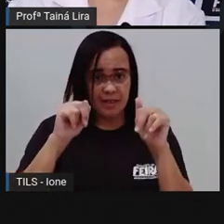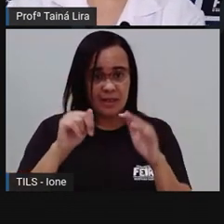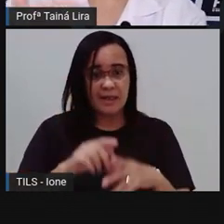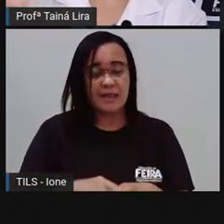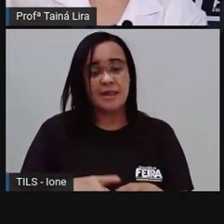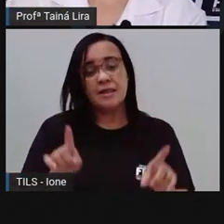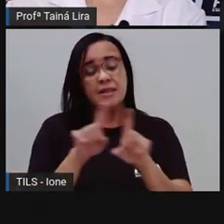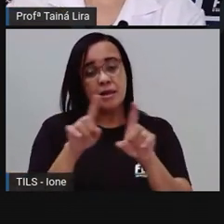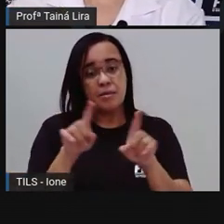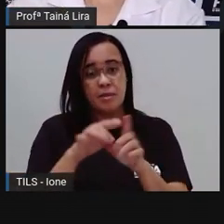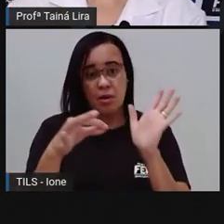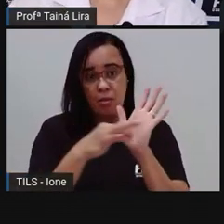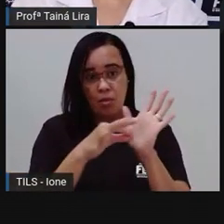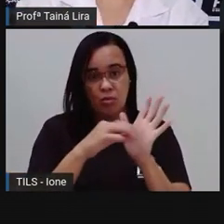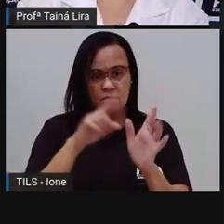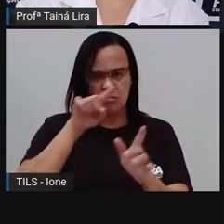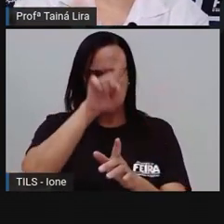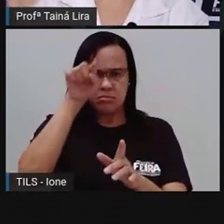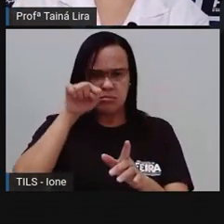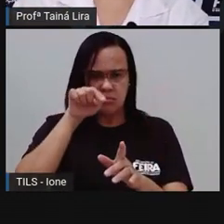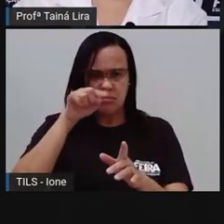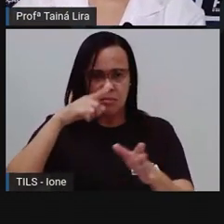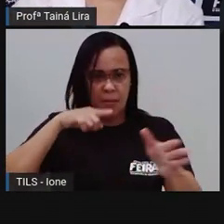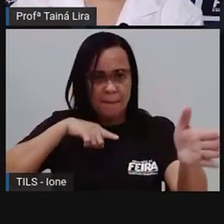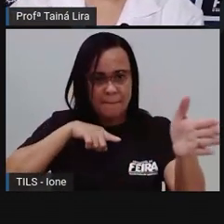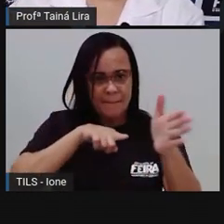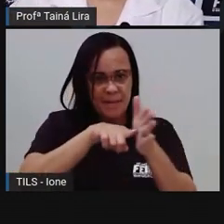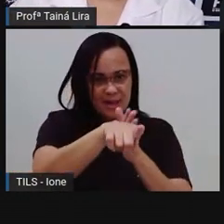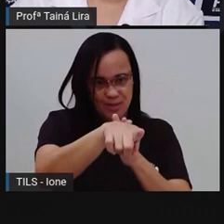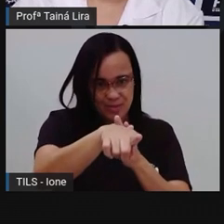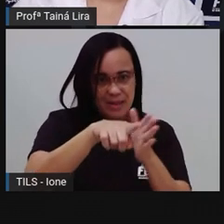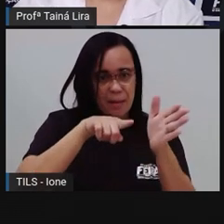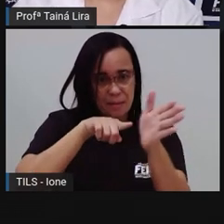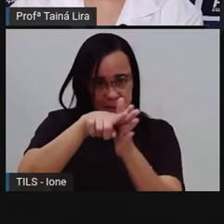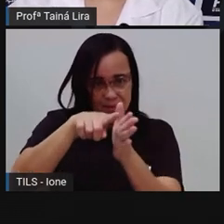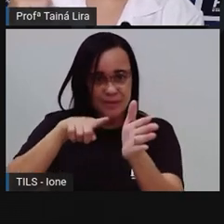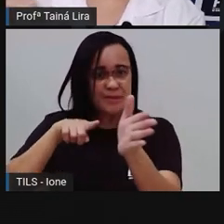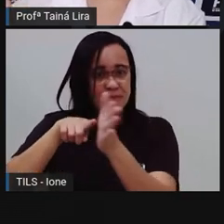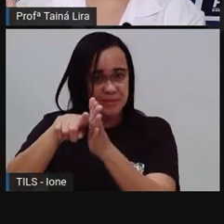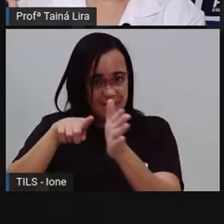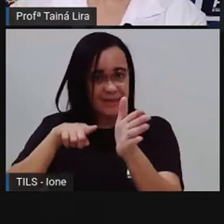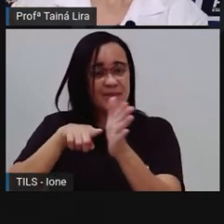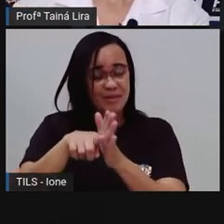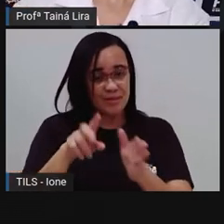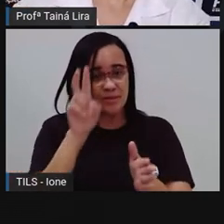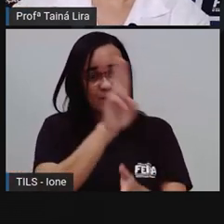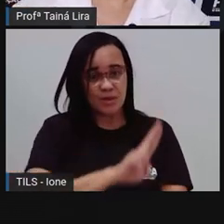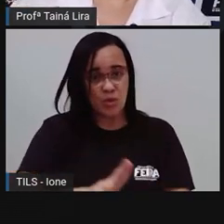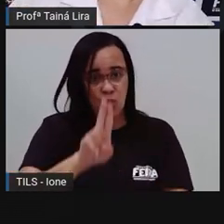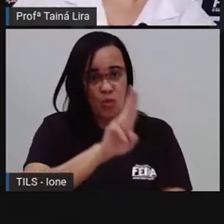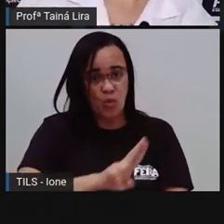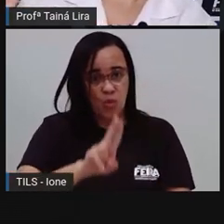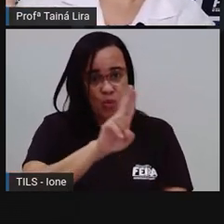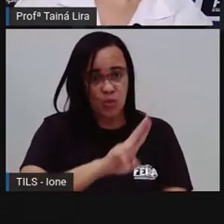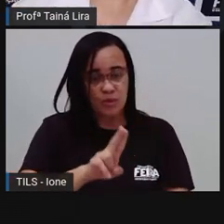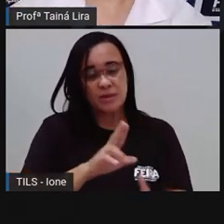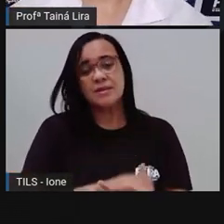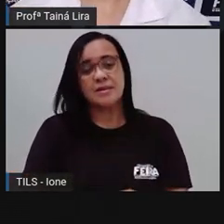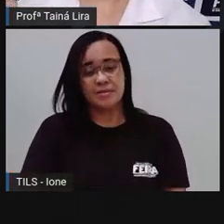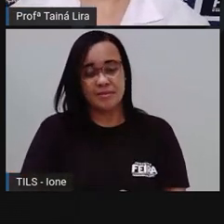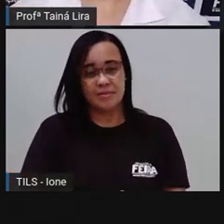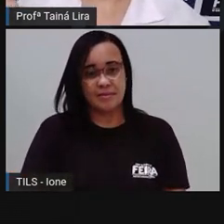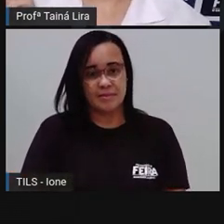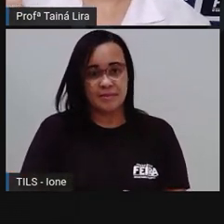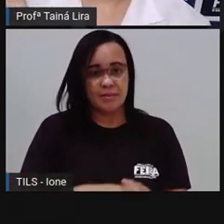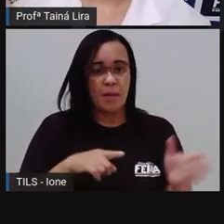interrogação que nós utilizamos ali nas perguntas, certo? Inclusive, o ponto de interrogação a